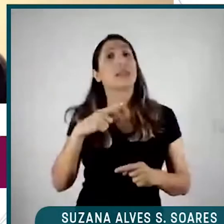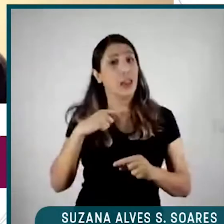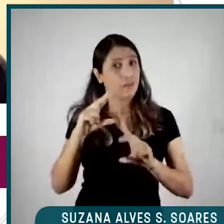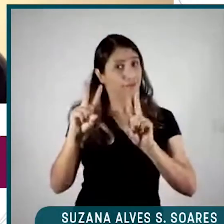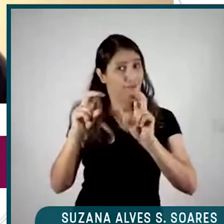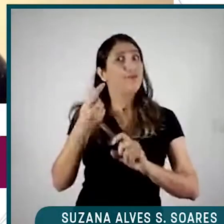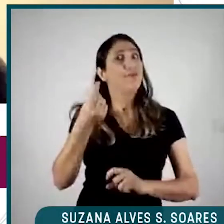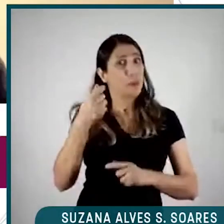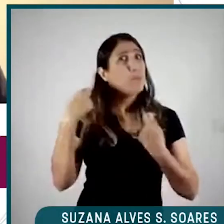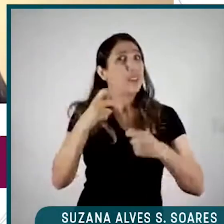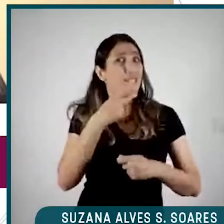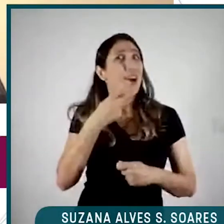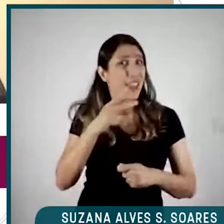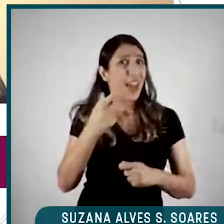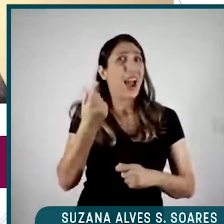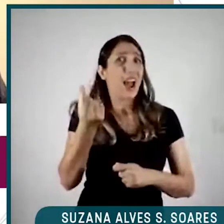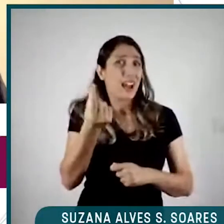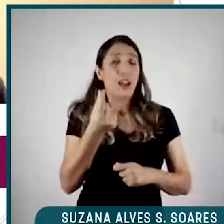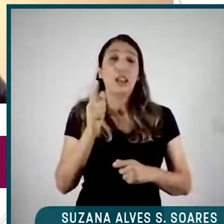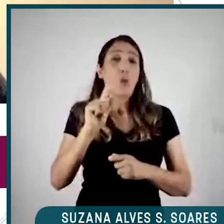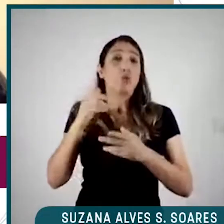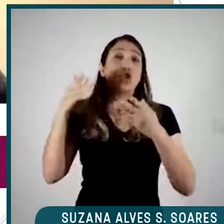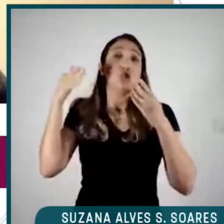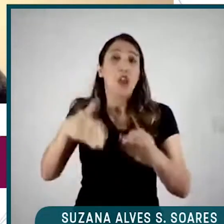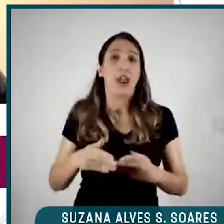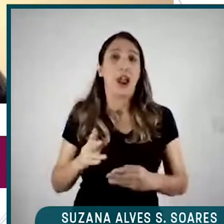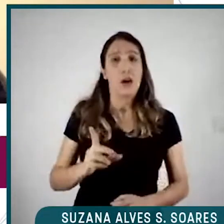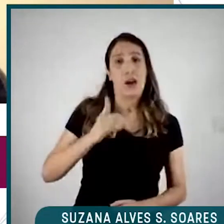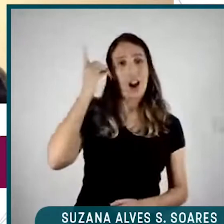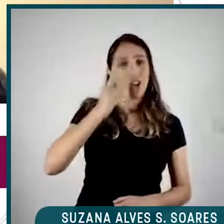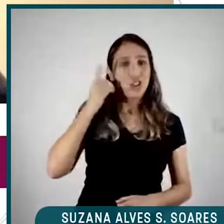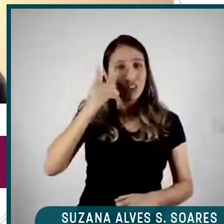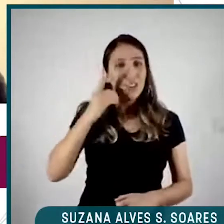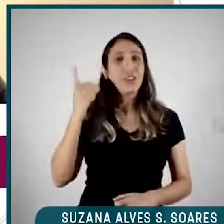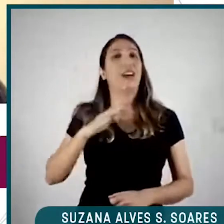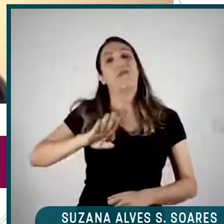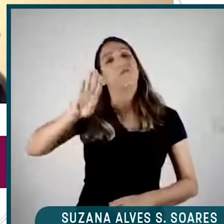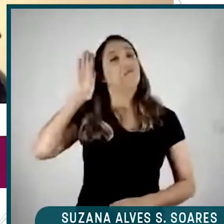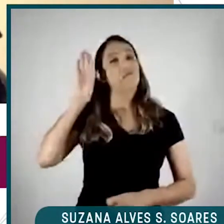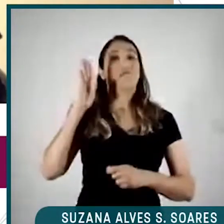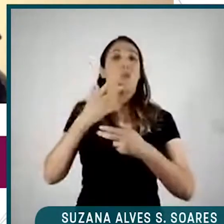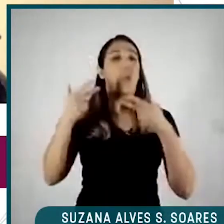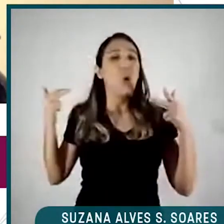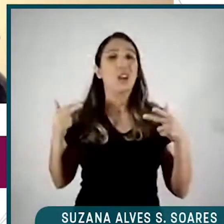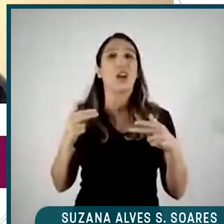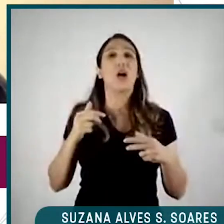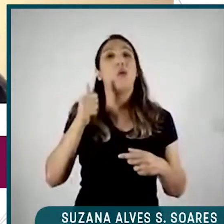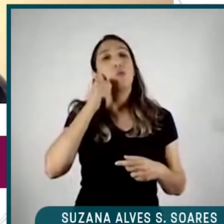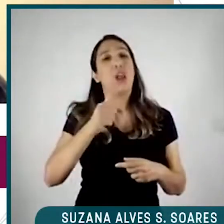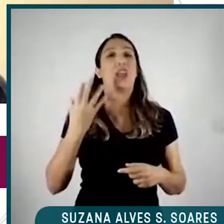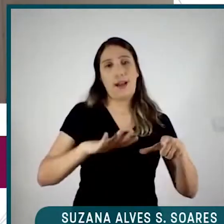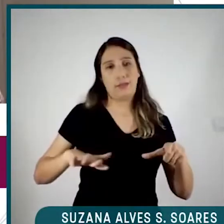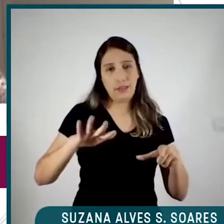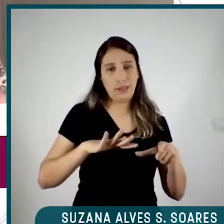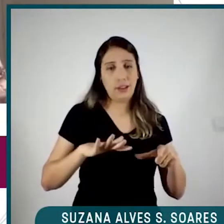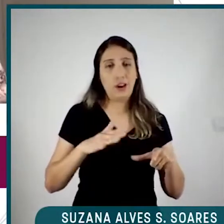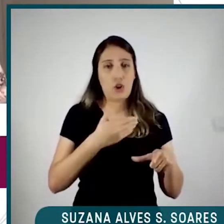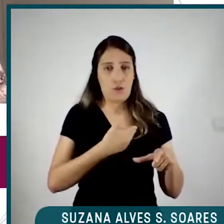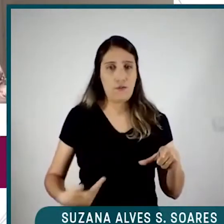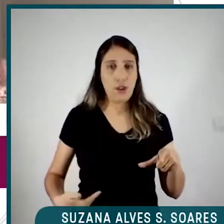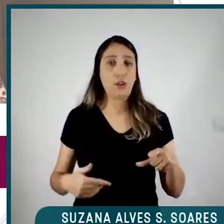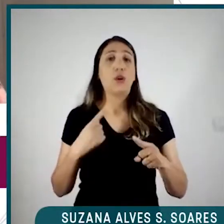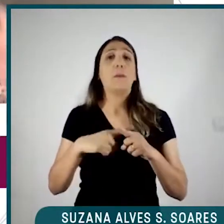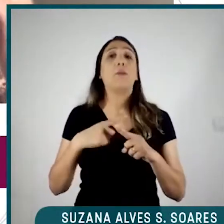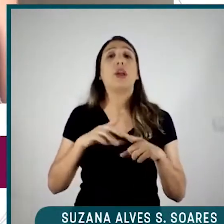precisa falar sobre isso. Não chega nos candidatos e candidatos pretos, mulheres travestis, não chega o dinheiro dos partidos. Quando a gente